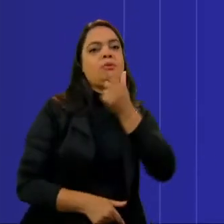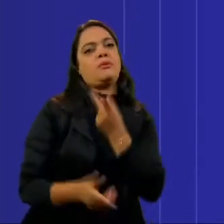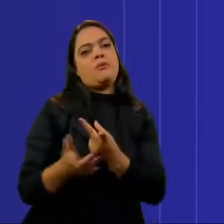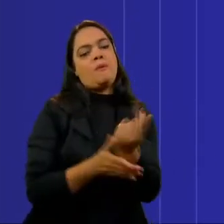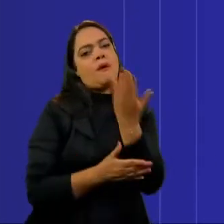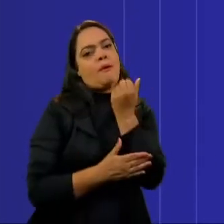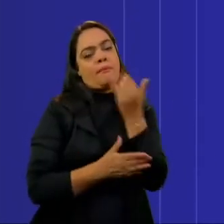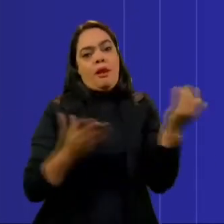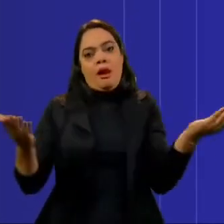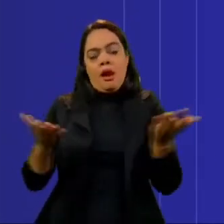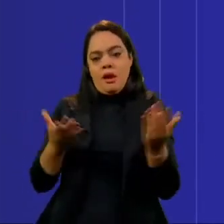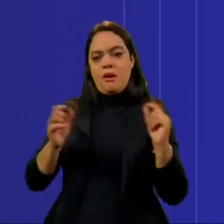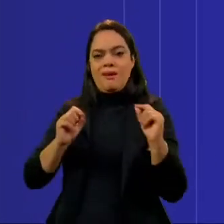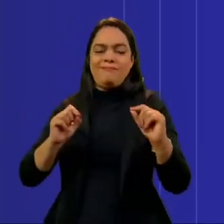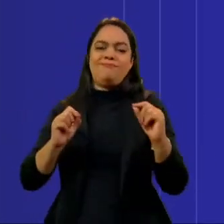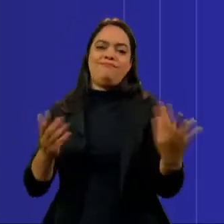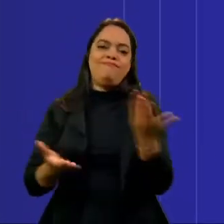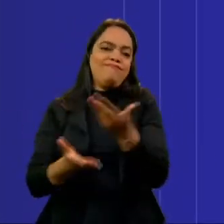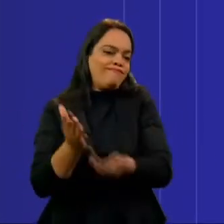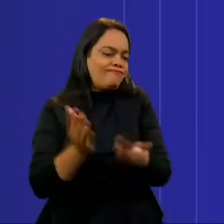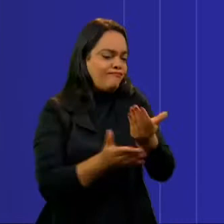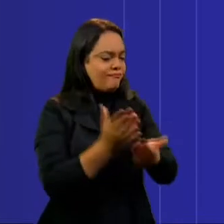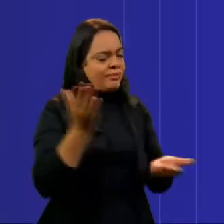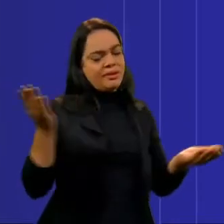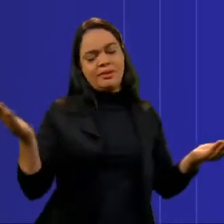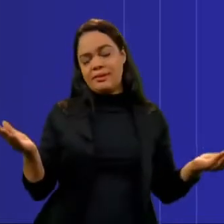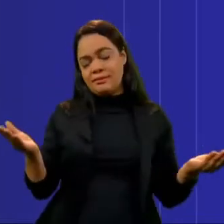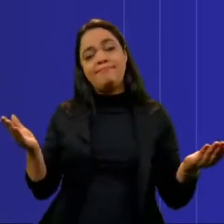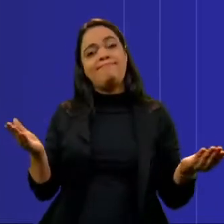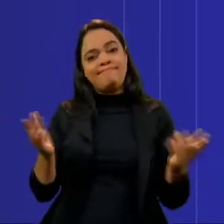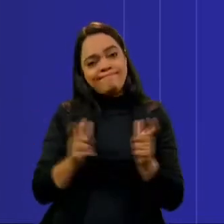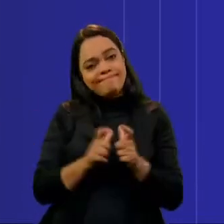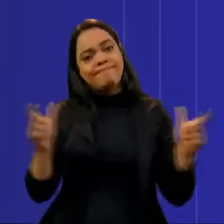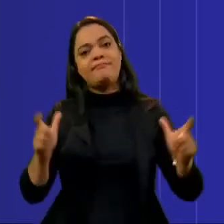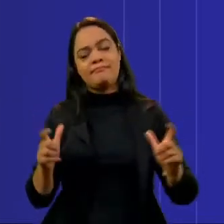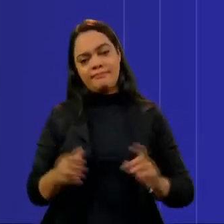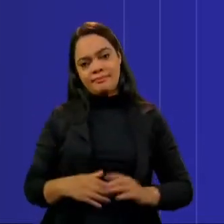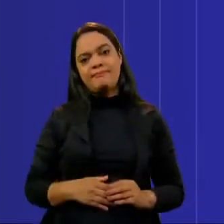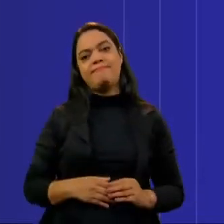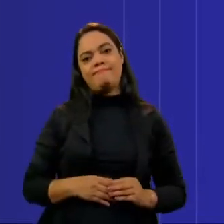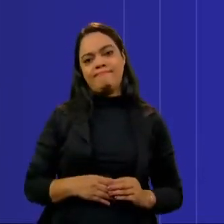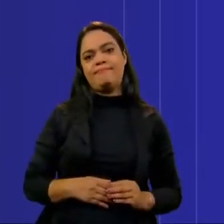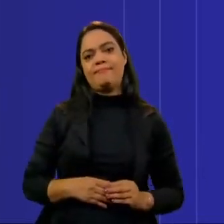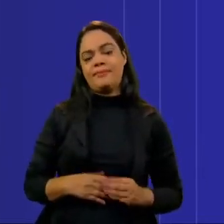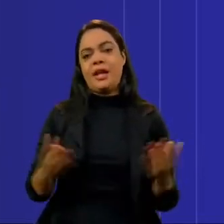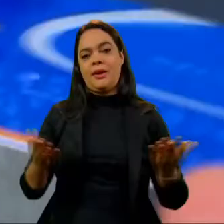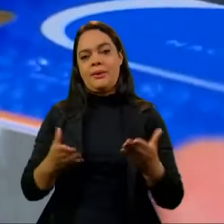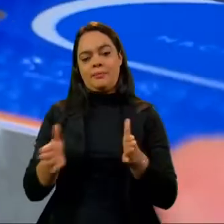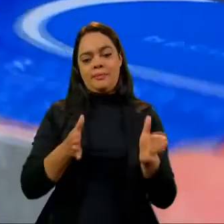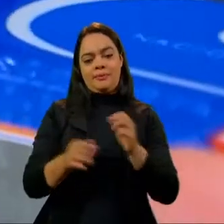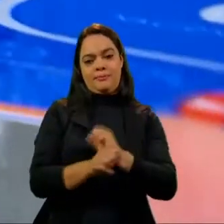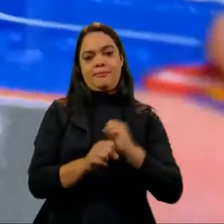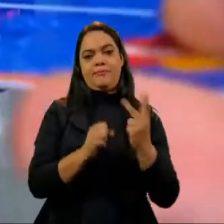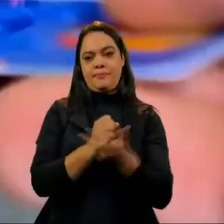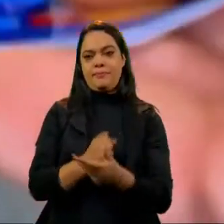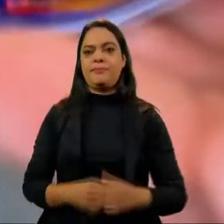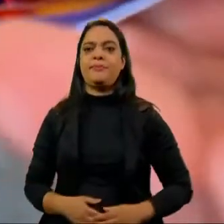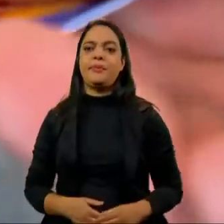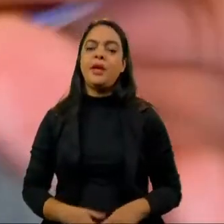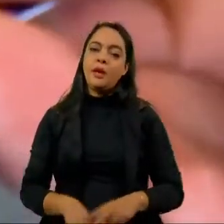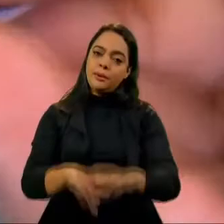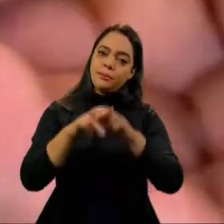sujeitos a perdas mais maiores ainda nessa situação de pandemia. Diante das